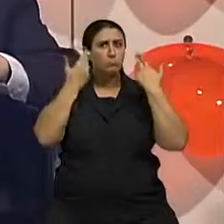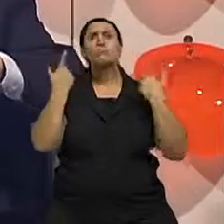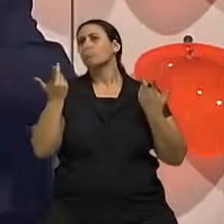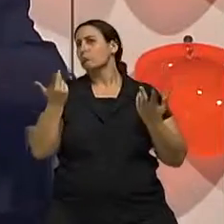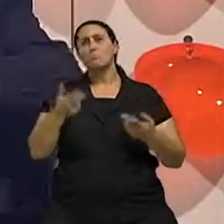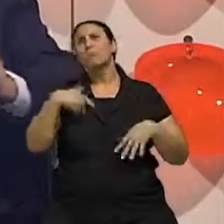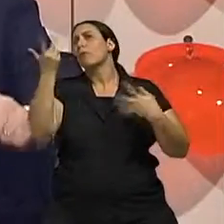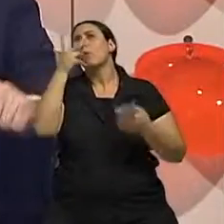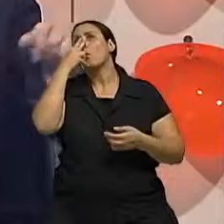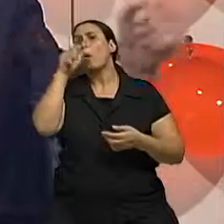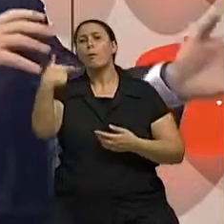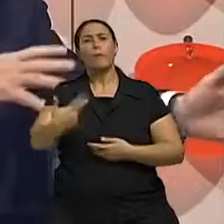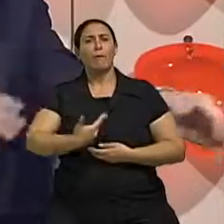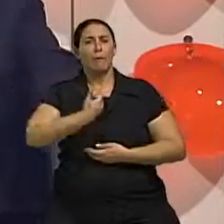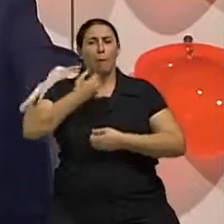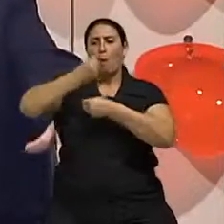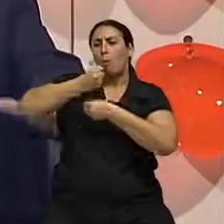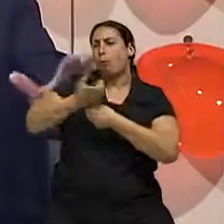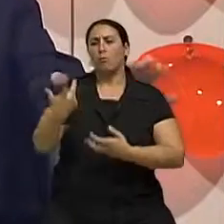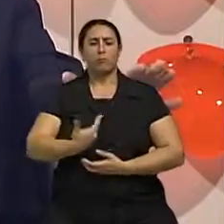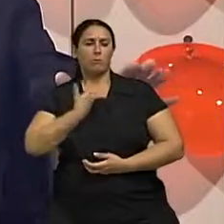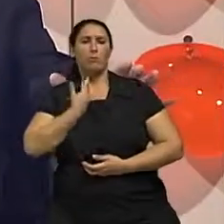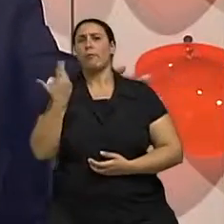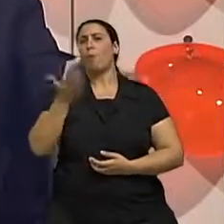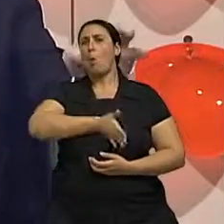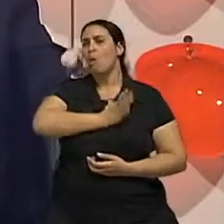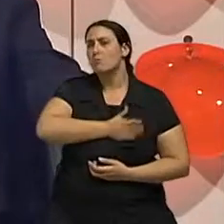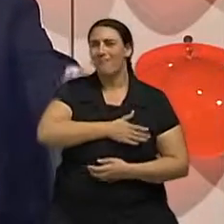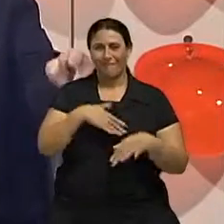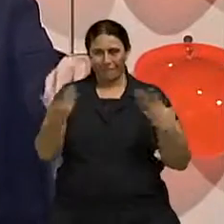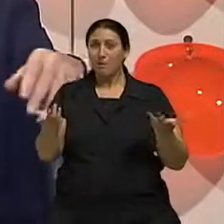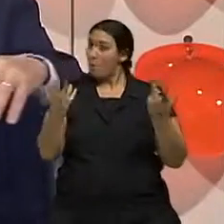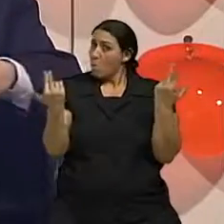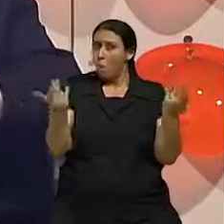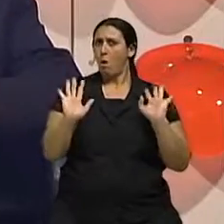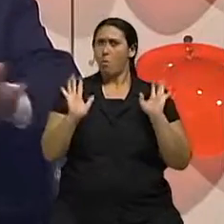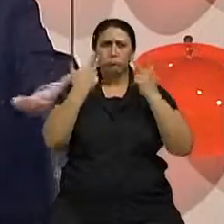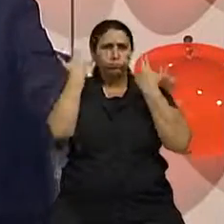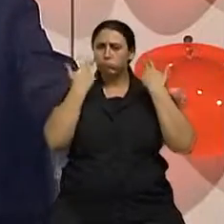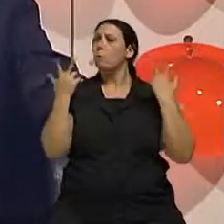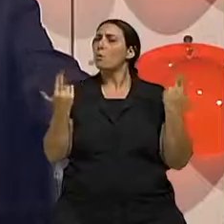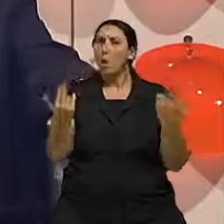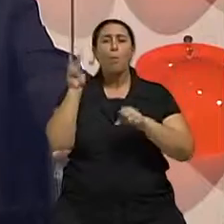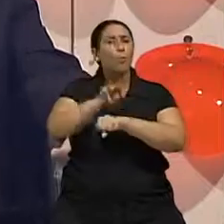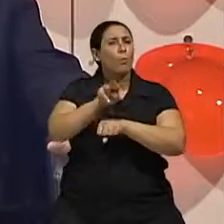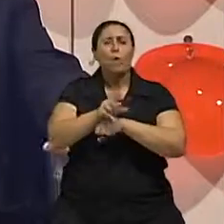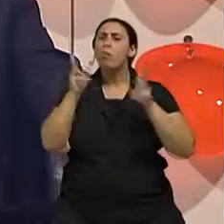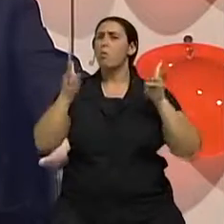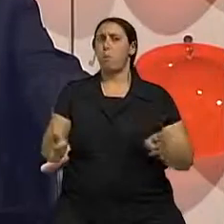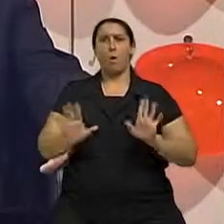uma hérnia, como se fosse operar o coração, é a mesma coisa. Então, ele tem que... Com os cuidados. Com os cuidados. são os mesmos.